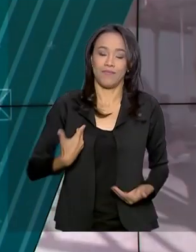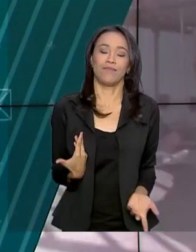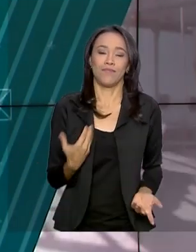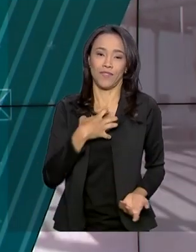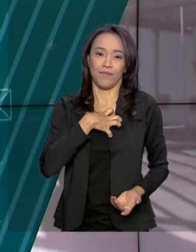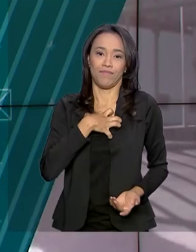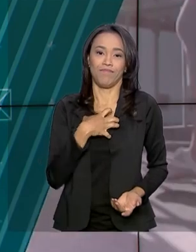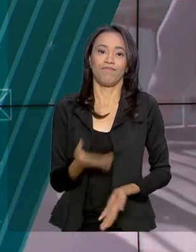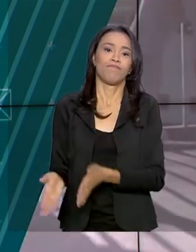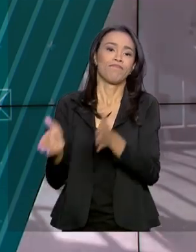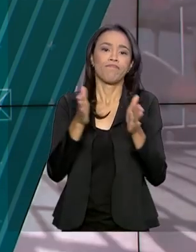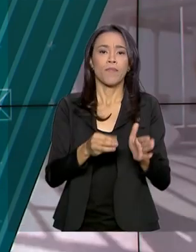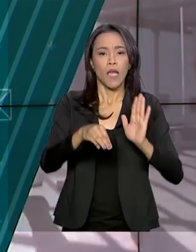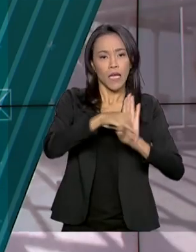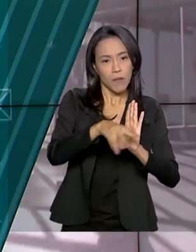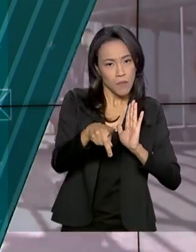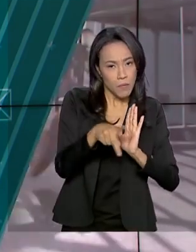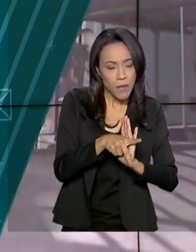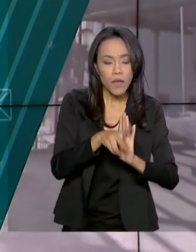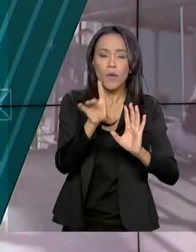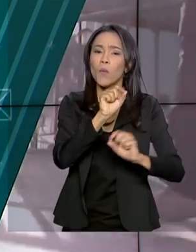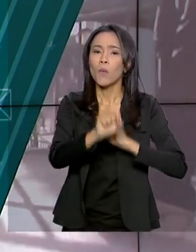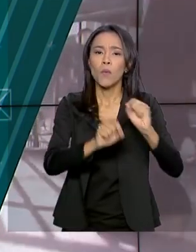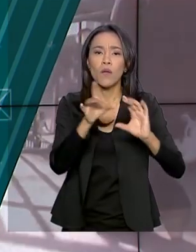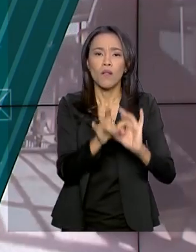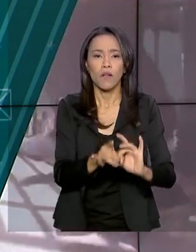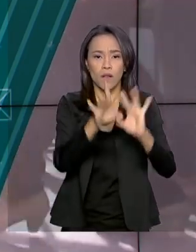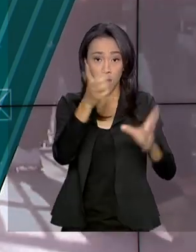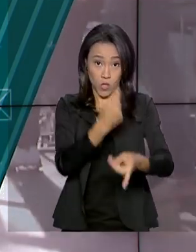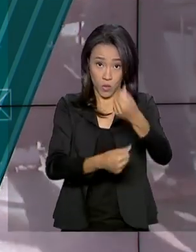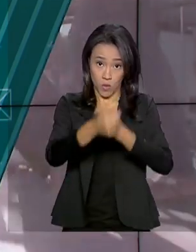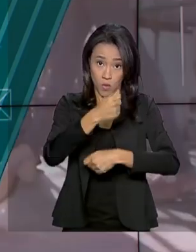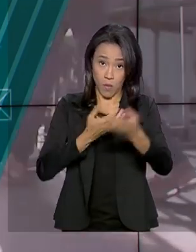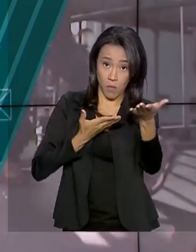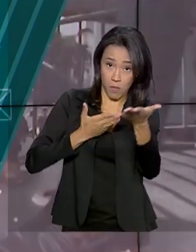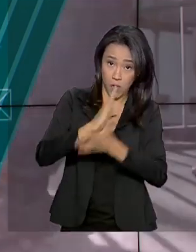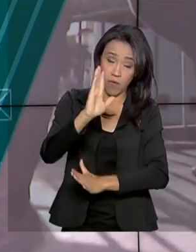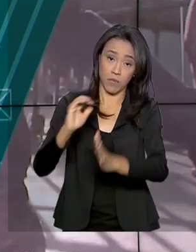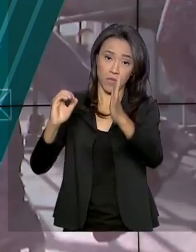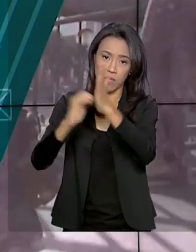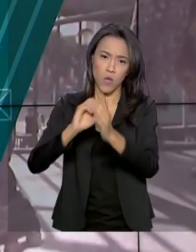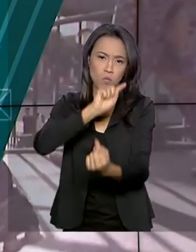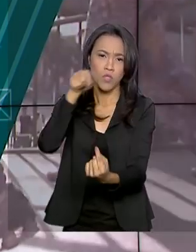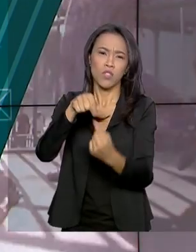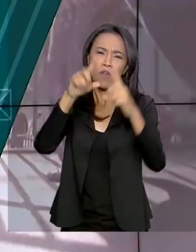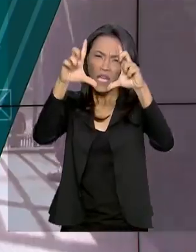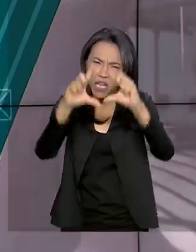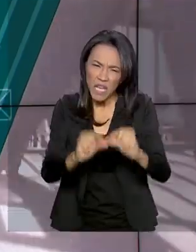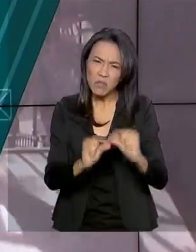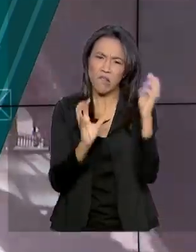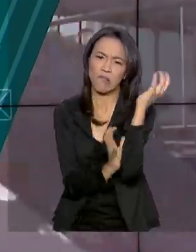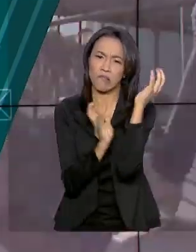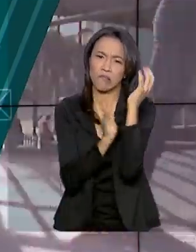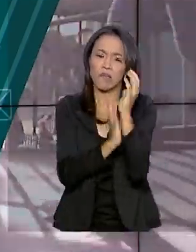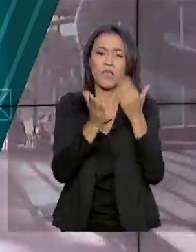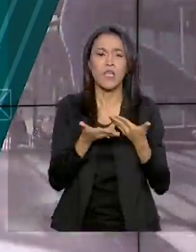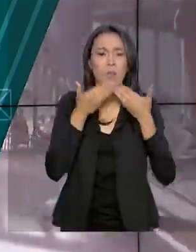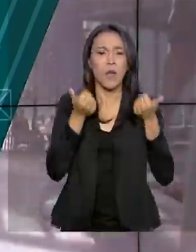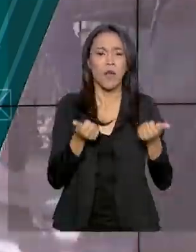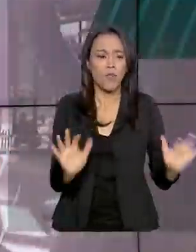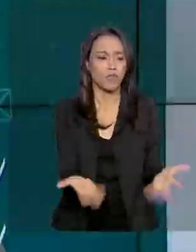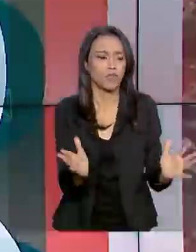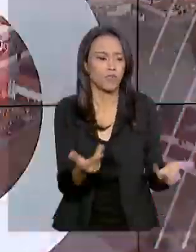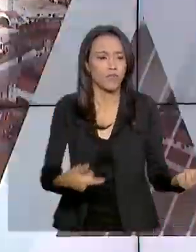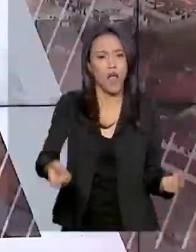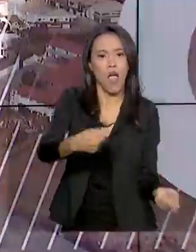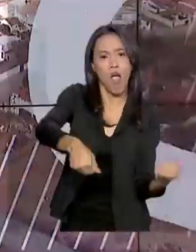A medida provisória da liberdade econômica aprovada pelo Senado Federal pretende diminuir a burocracia e melhorar o ambiente de negócios no país.